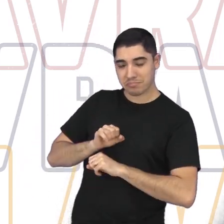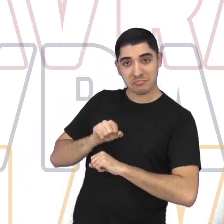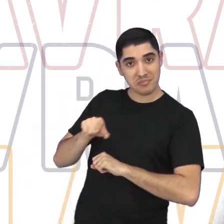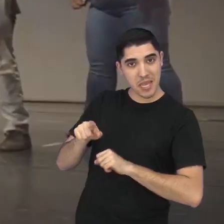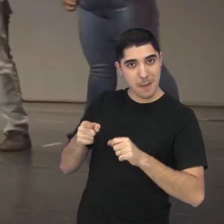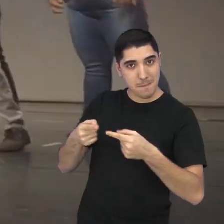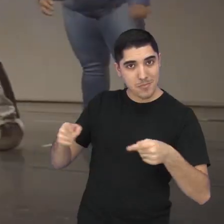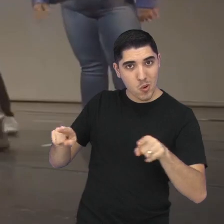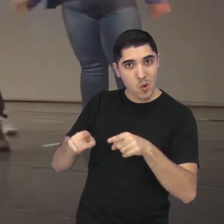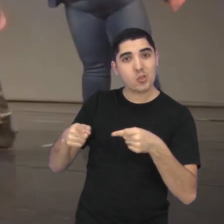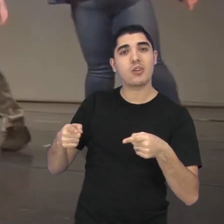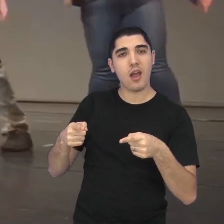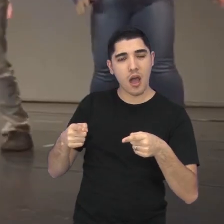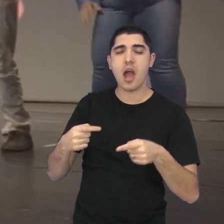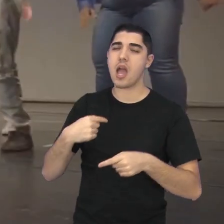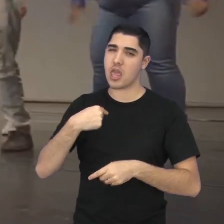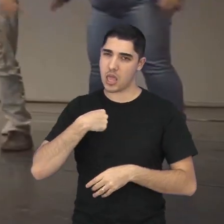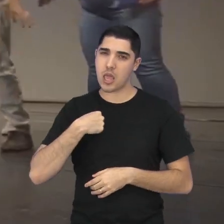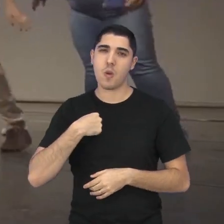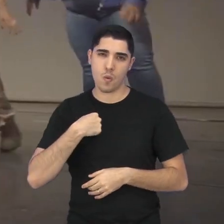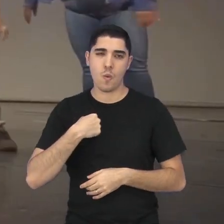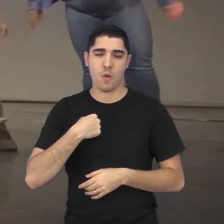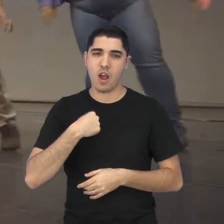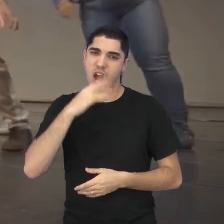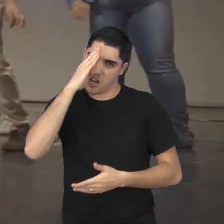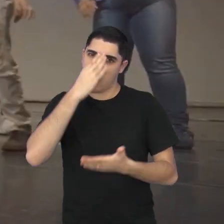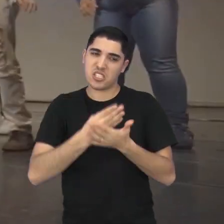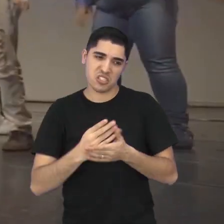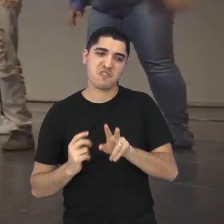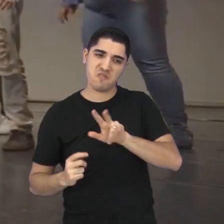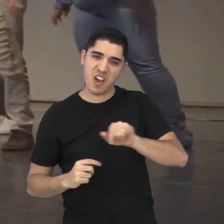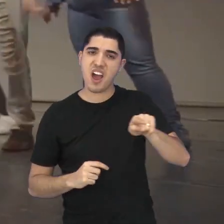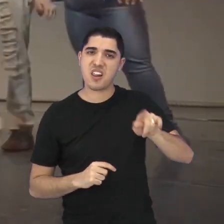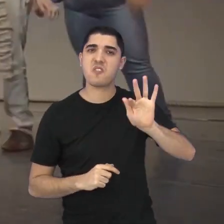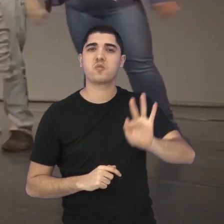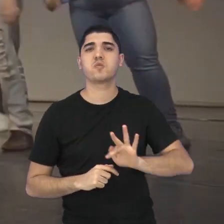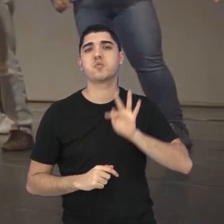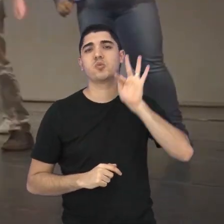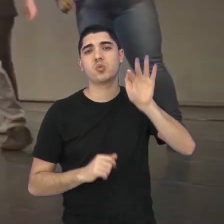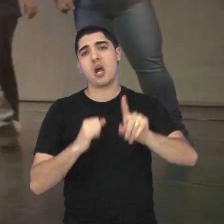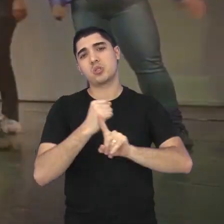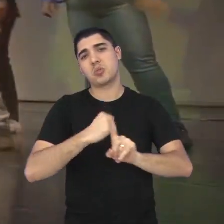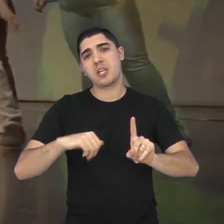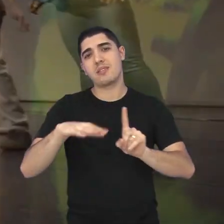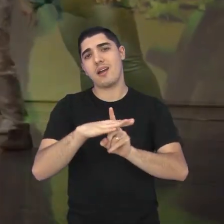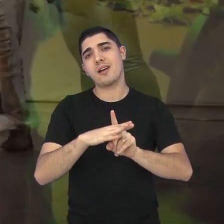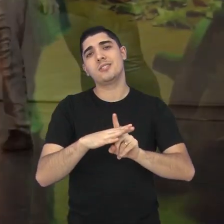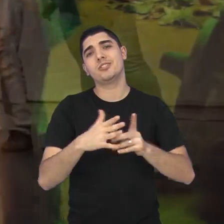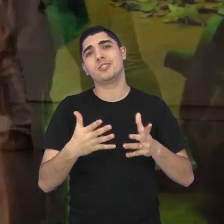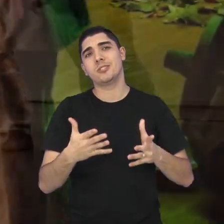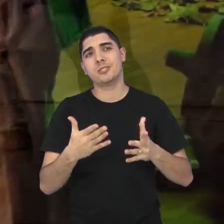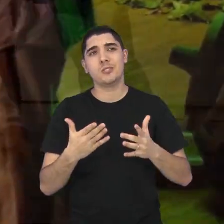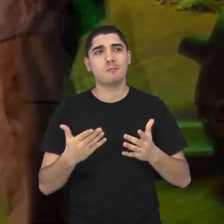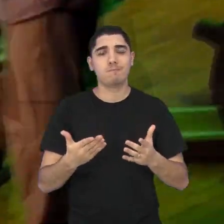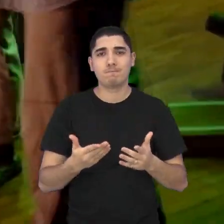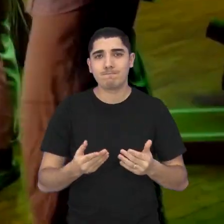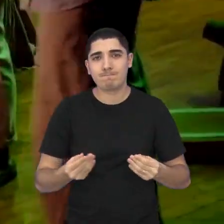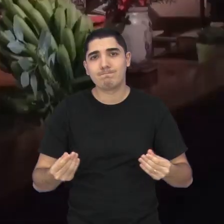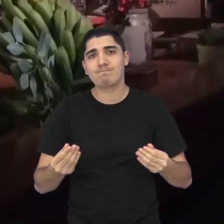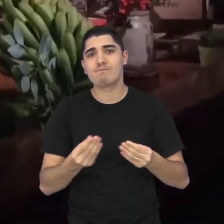eu acredito que vai ser aí um futuro, uma sociedade futura mais